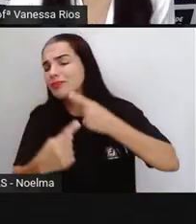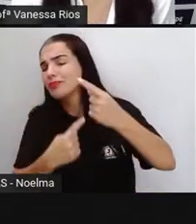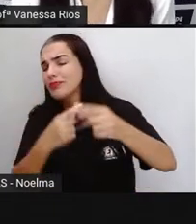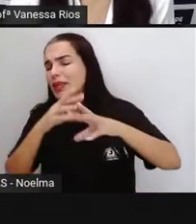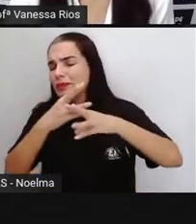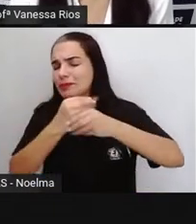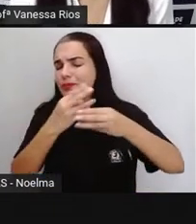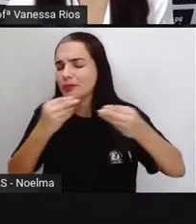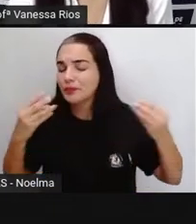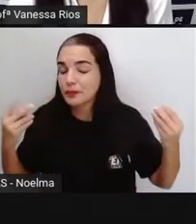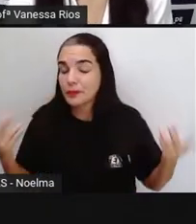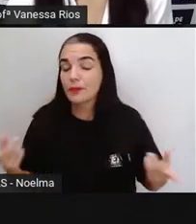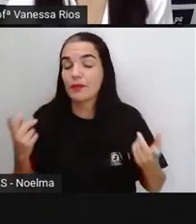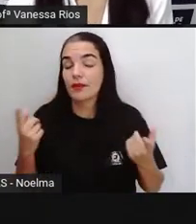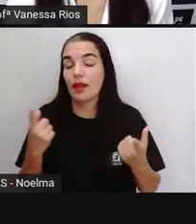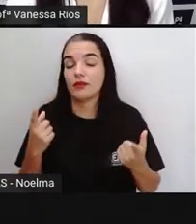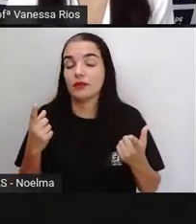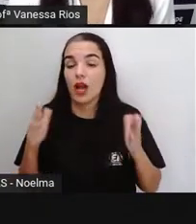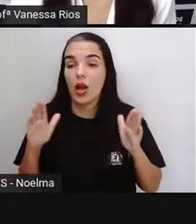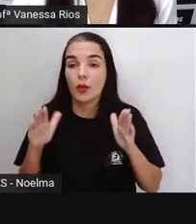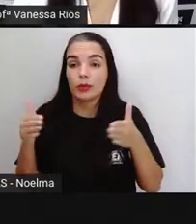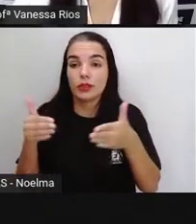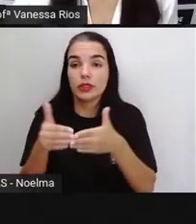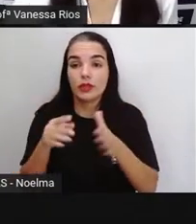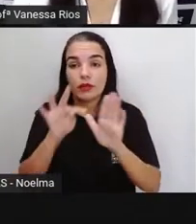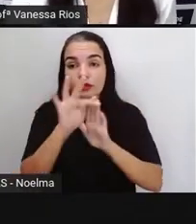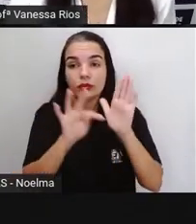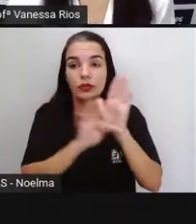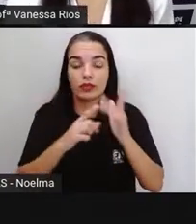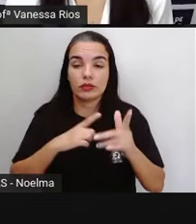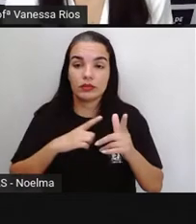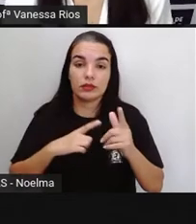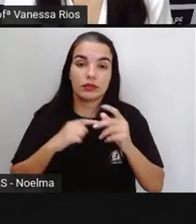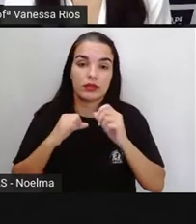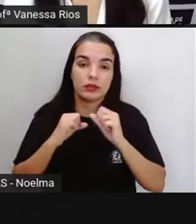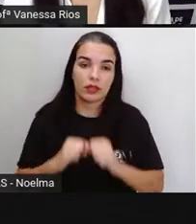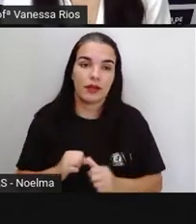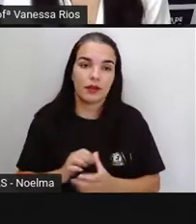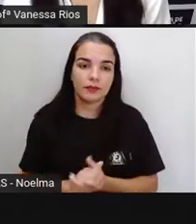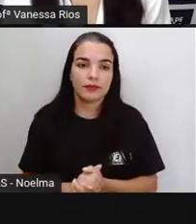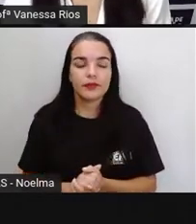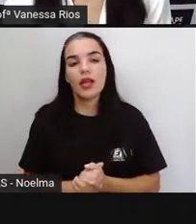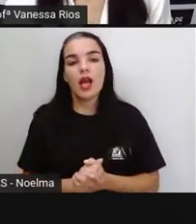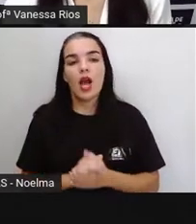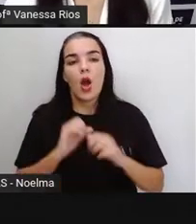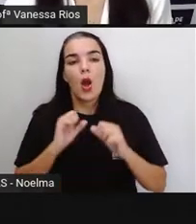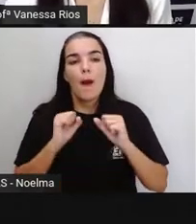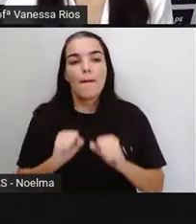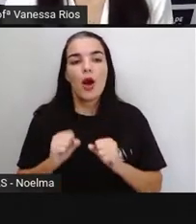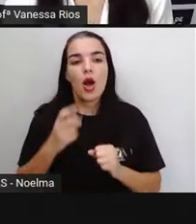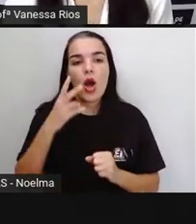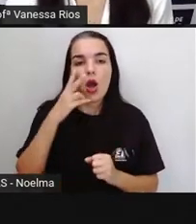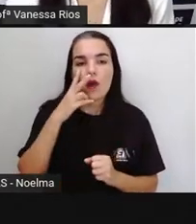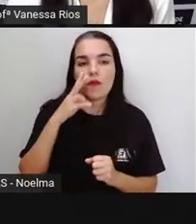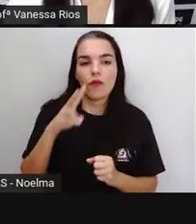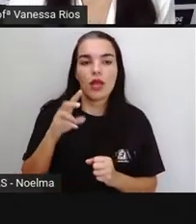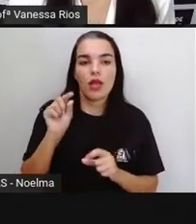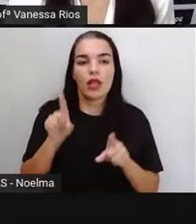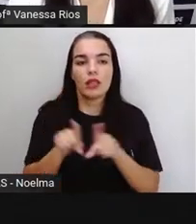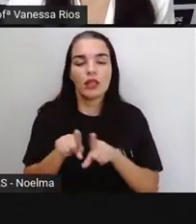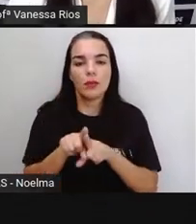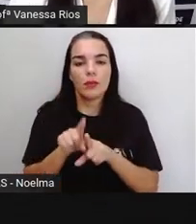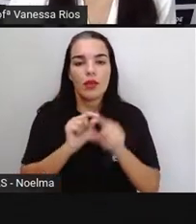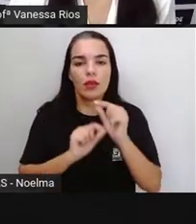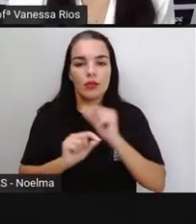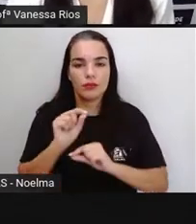cada gênero textual pode ter. E a gente vai perceber aí que, dentro dos textos jornalísticos, existem pontuações